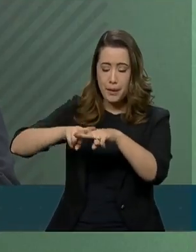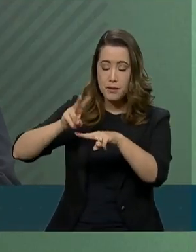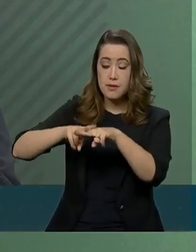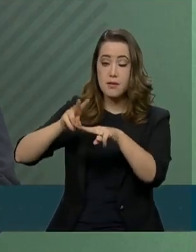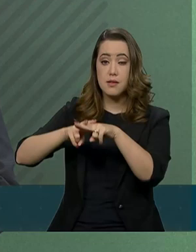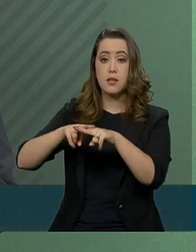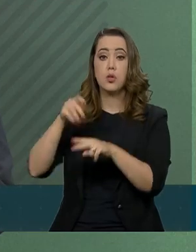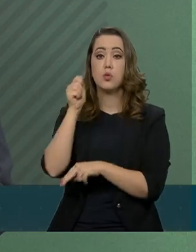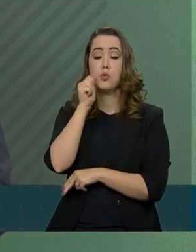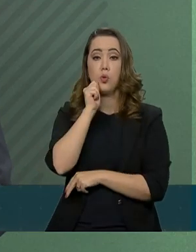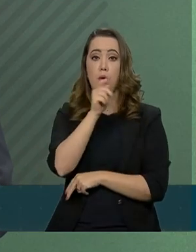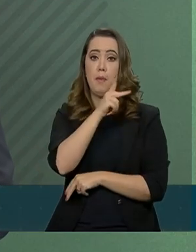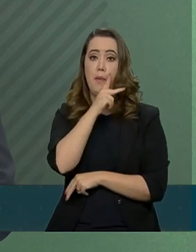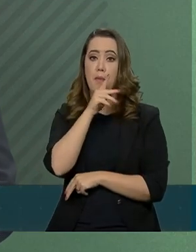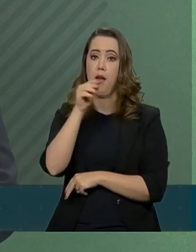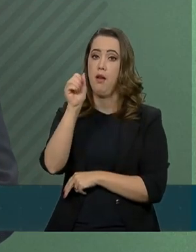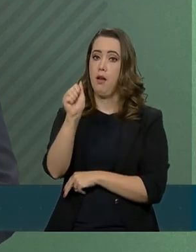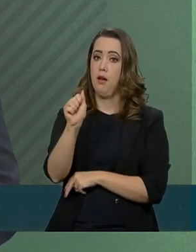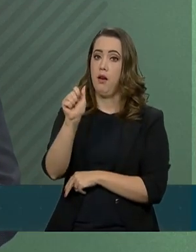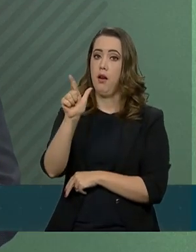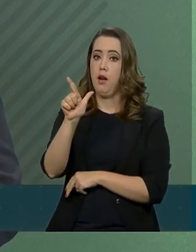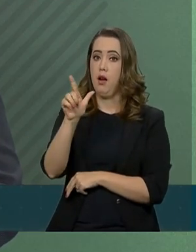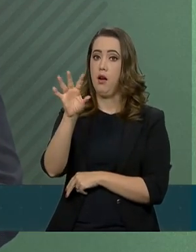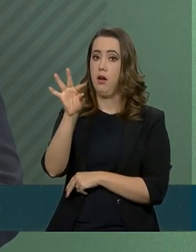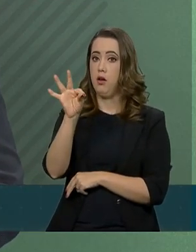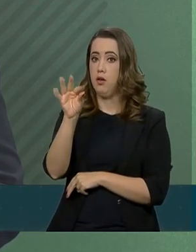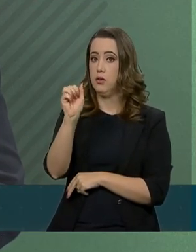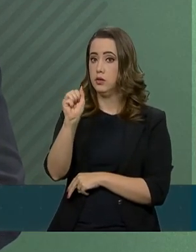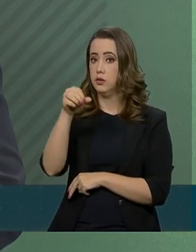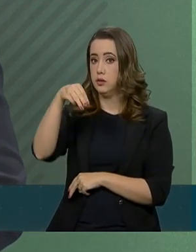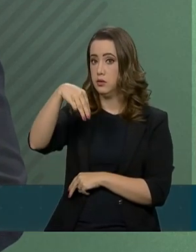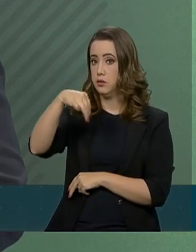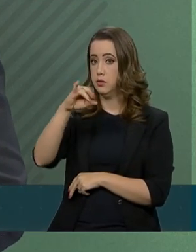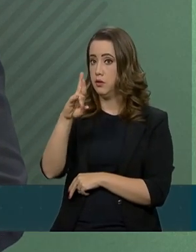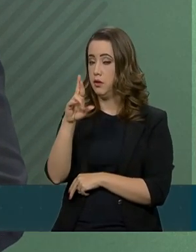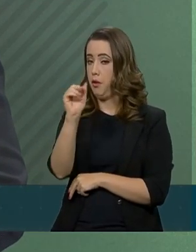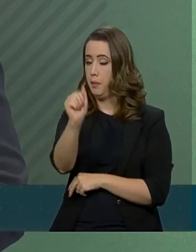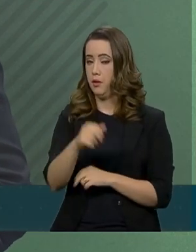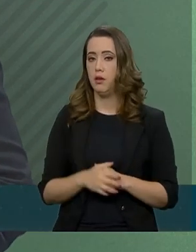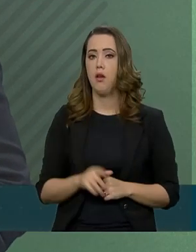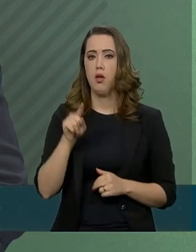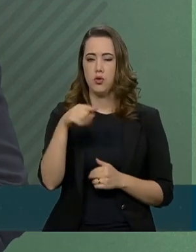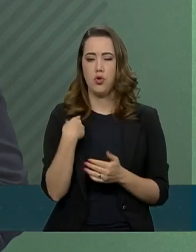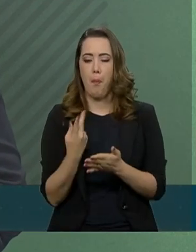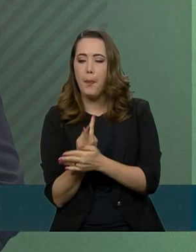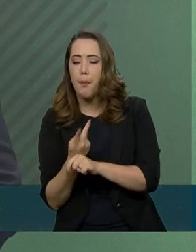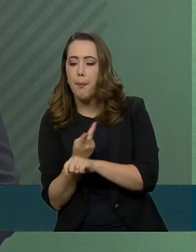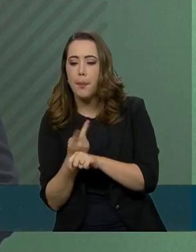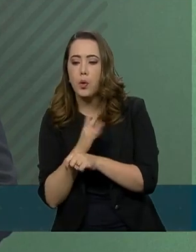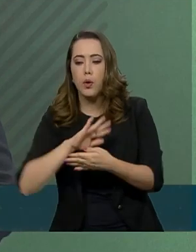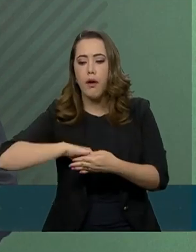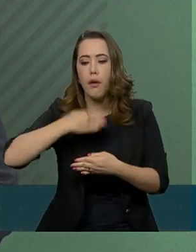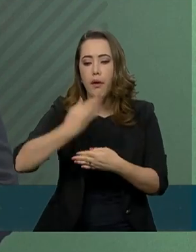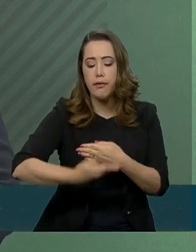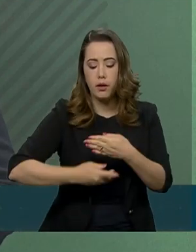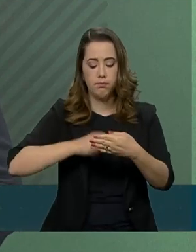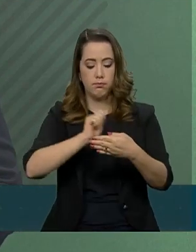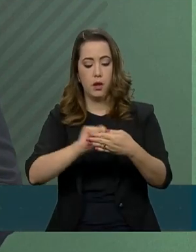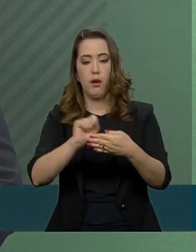Temos, sim. Deixa eu pegar o meu Cabral. Sabe o é Cabral? O pessoal que estava aqui da última vez aprendeu o que é Cabral.